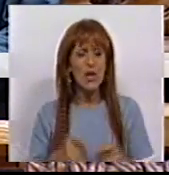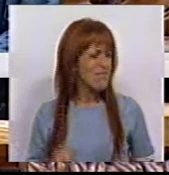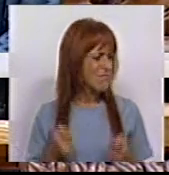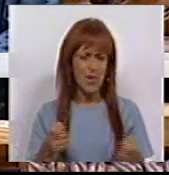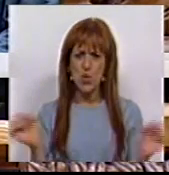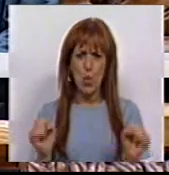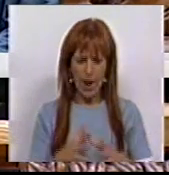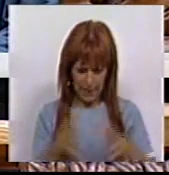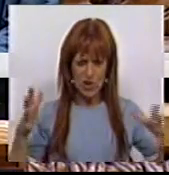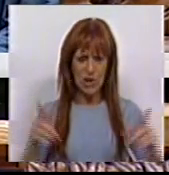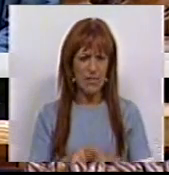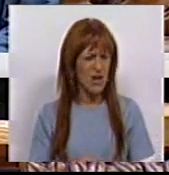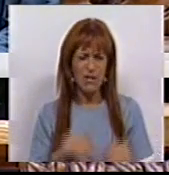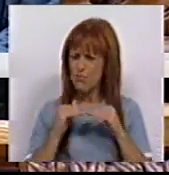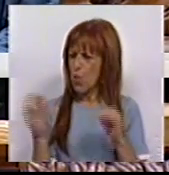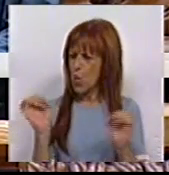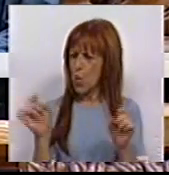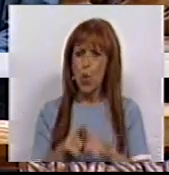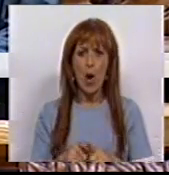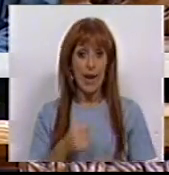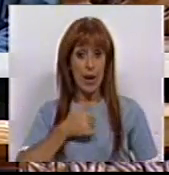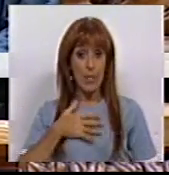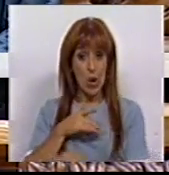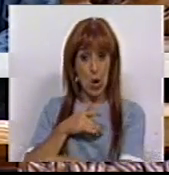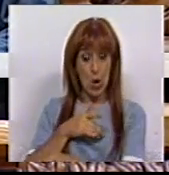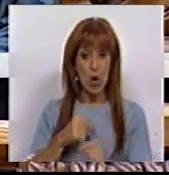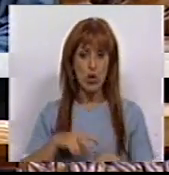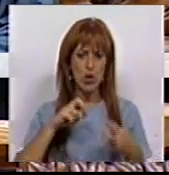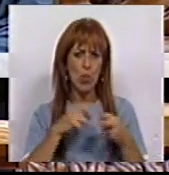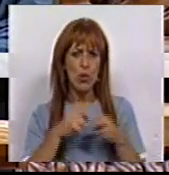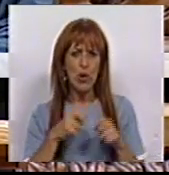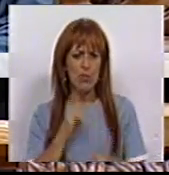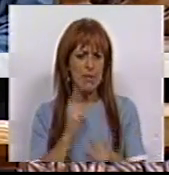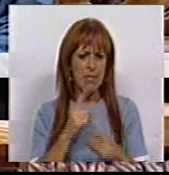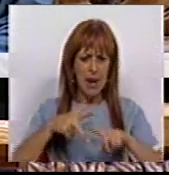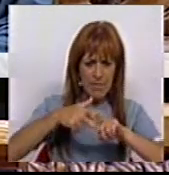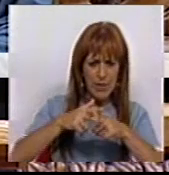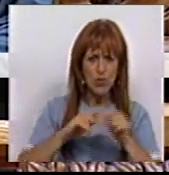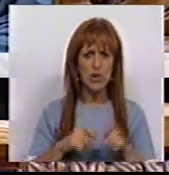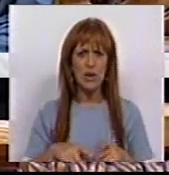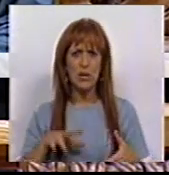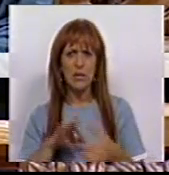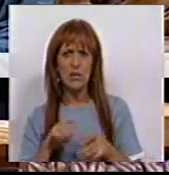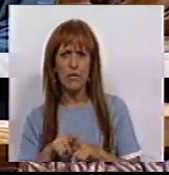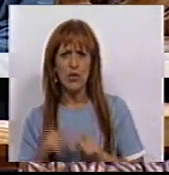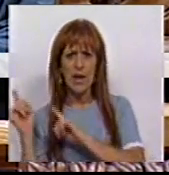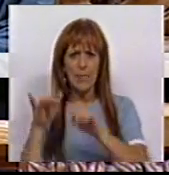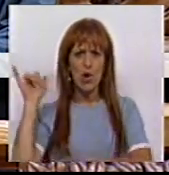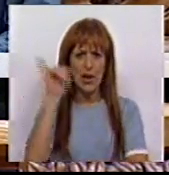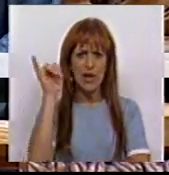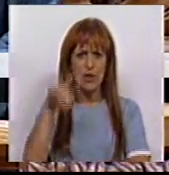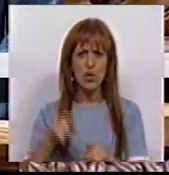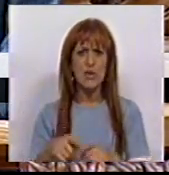desinvestimento e o crescimento não sustentado na companhia. Com os problemas na manutenção, no handling, no transporte